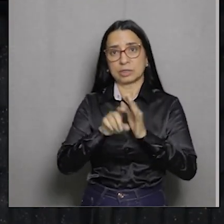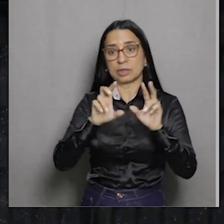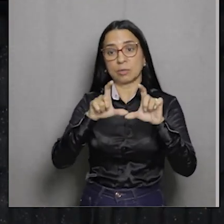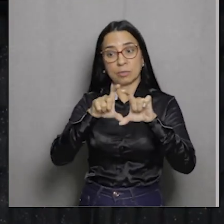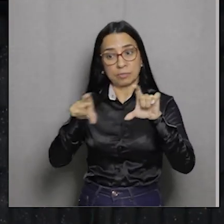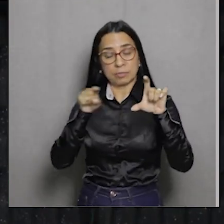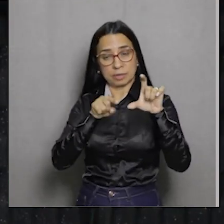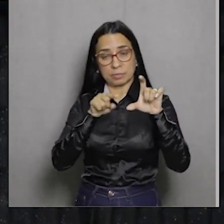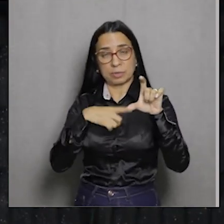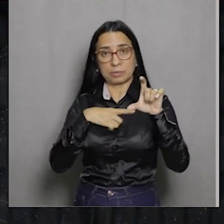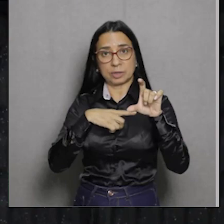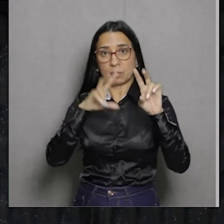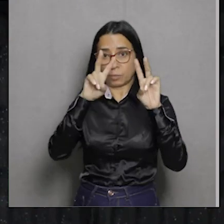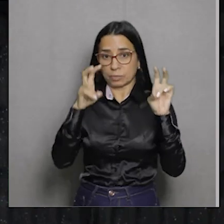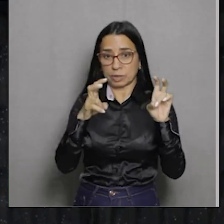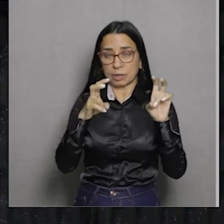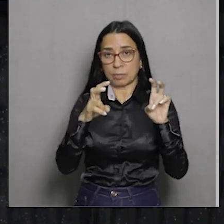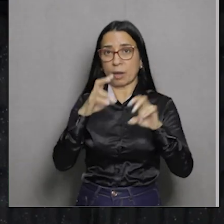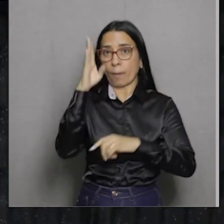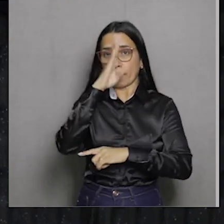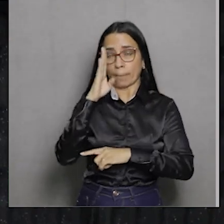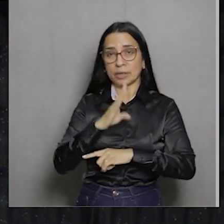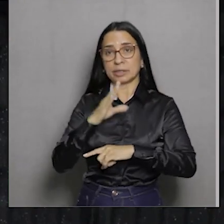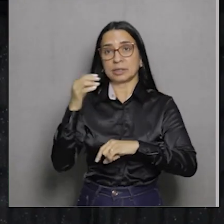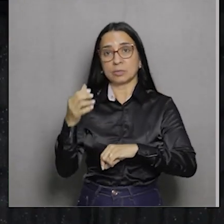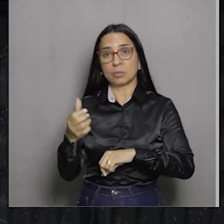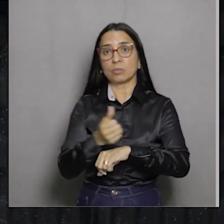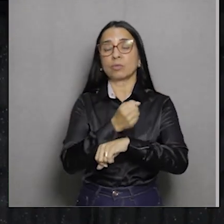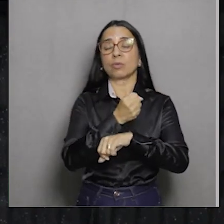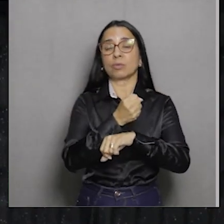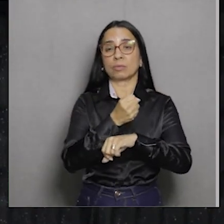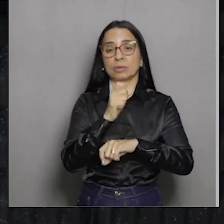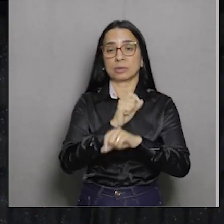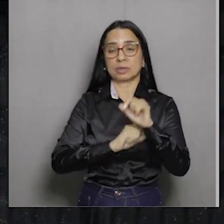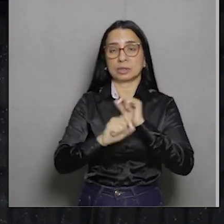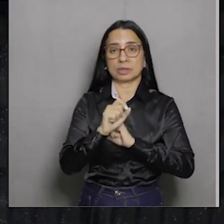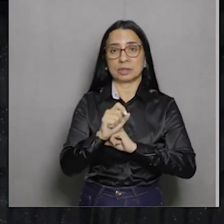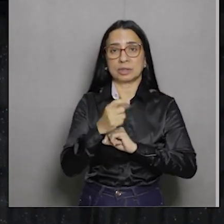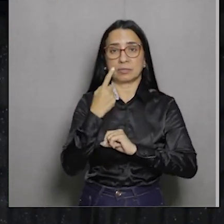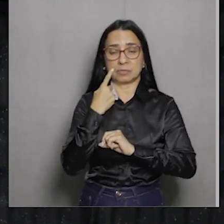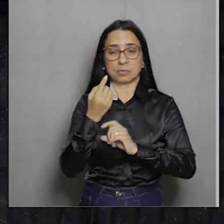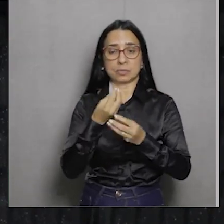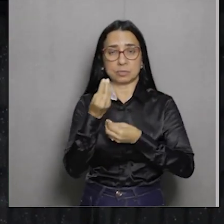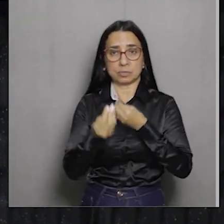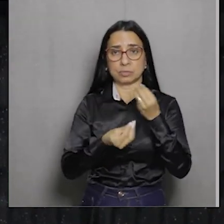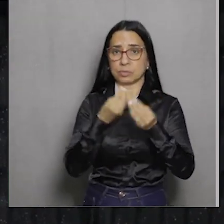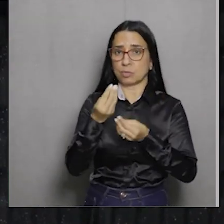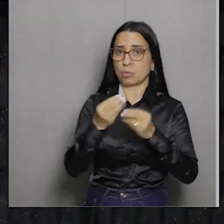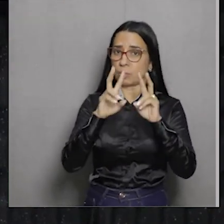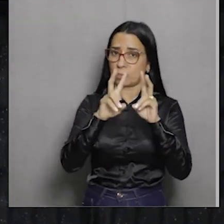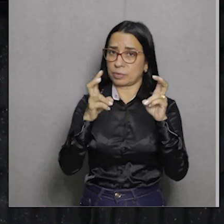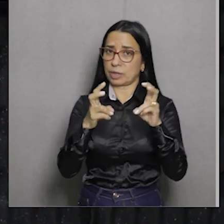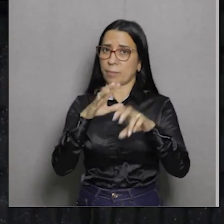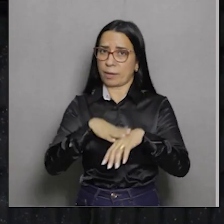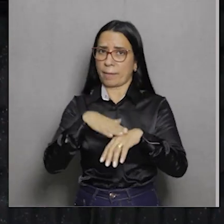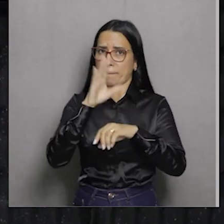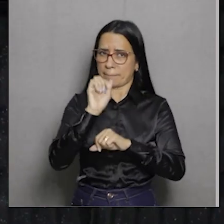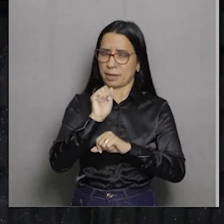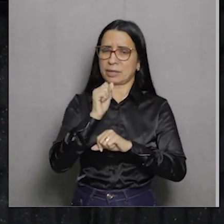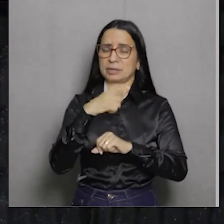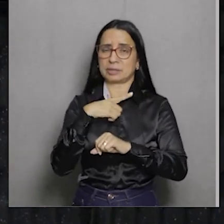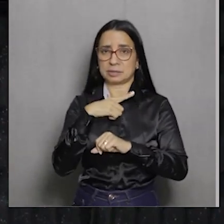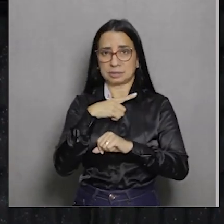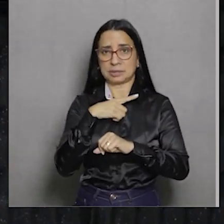temática Brasil Colônia. Brasil Colônia que é considerado um tema que mais se cobra,